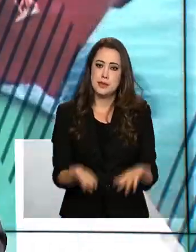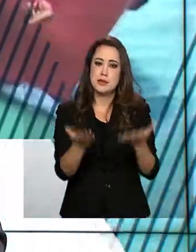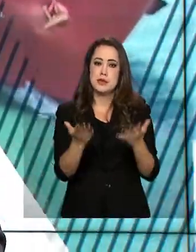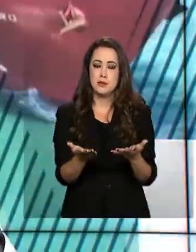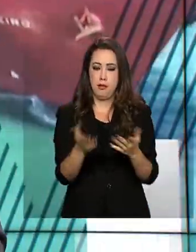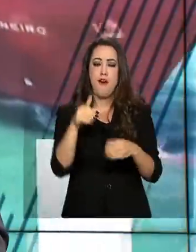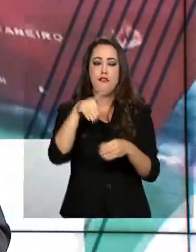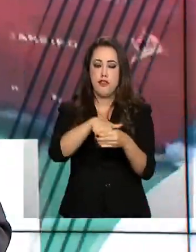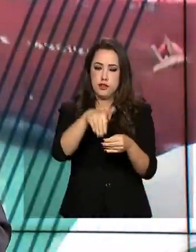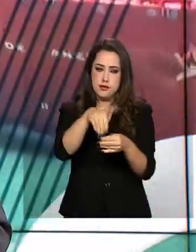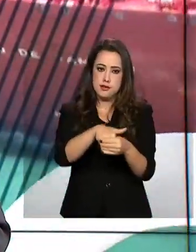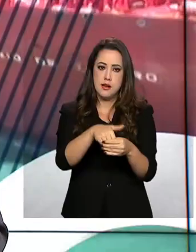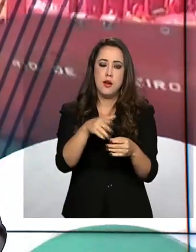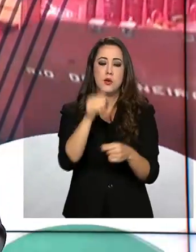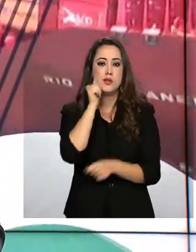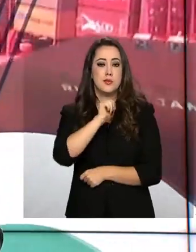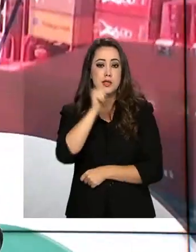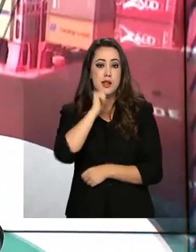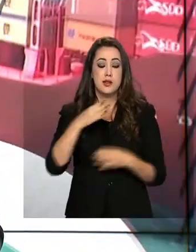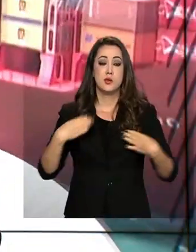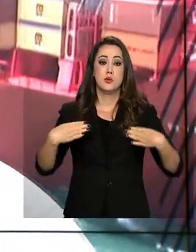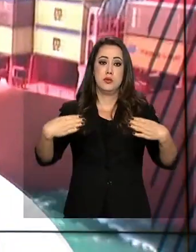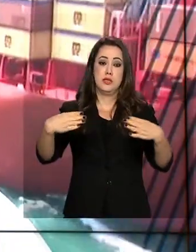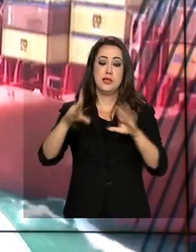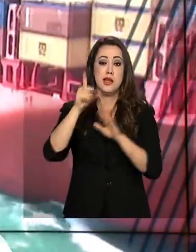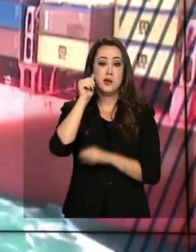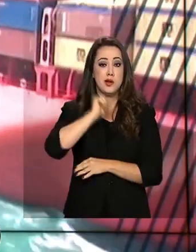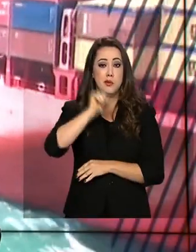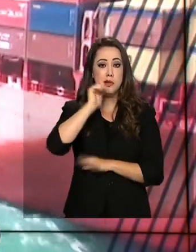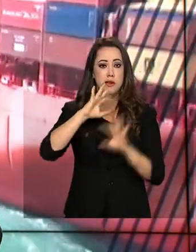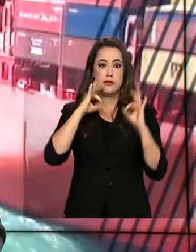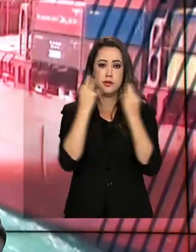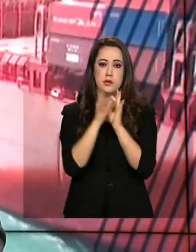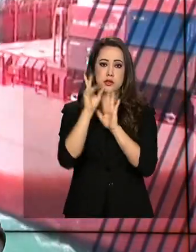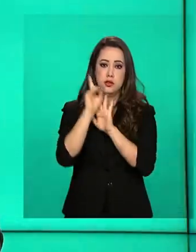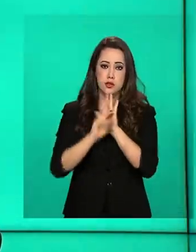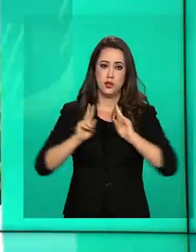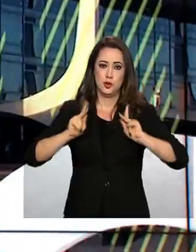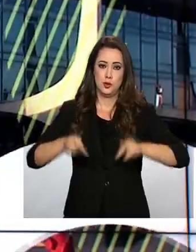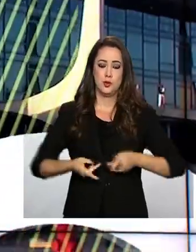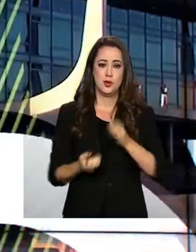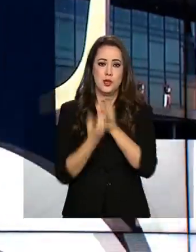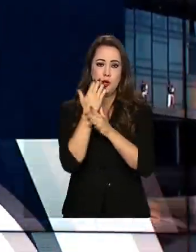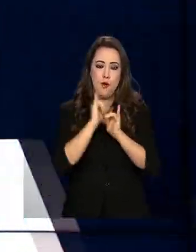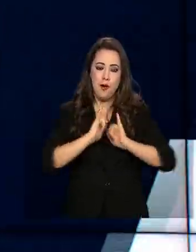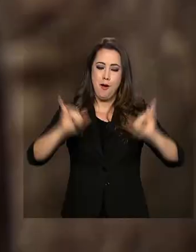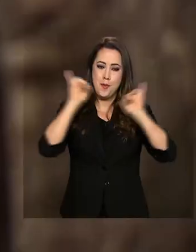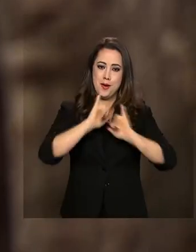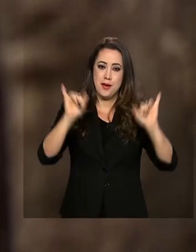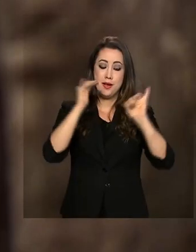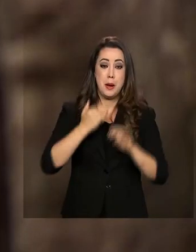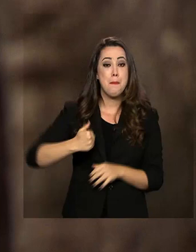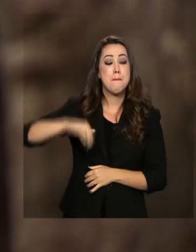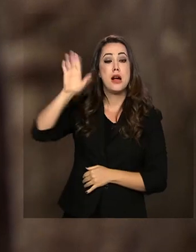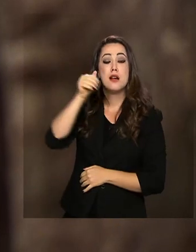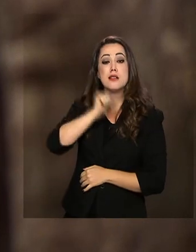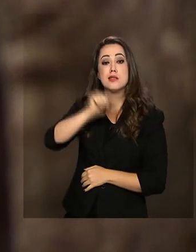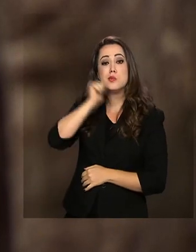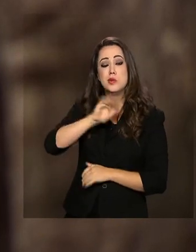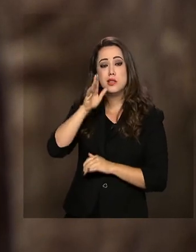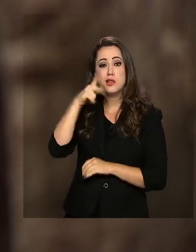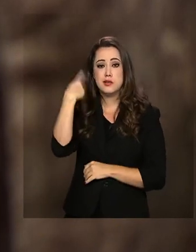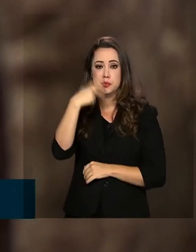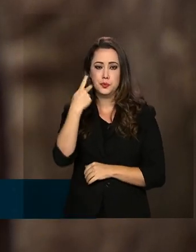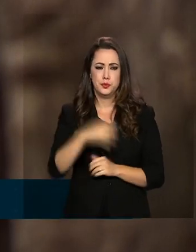Ministério da Mulher, da Família e dos Direitos Humanos criou a campanha Mais Mulheres na Política. O objetivo